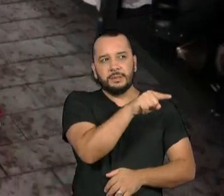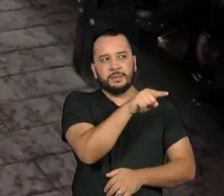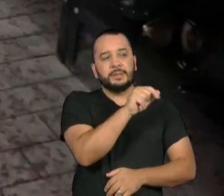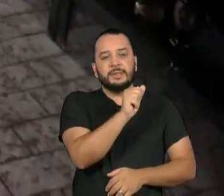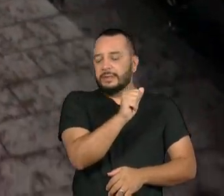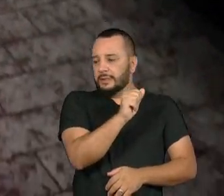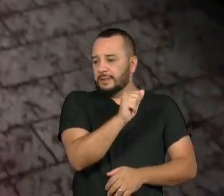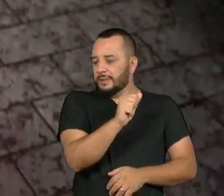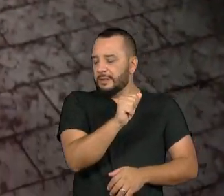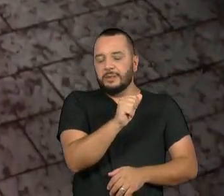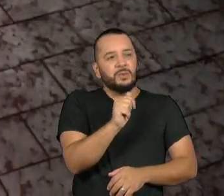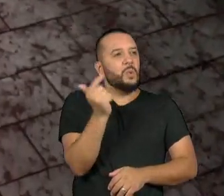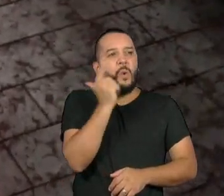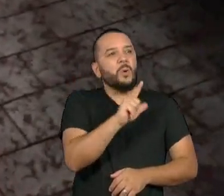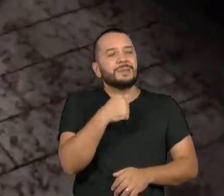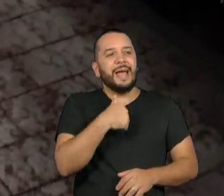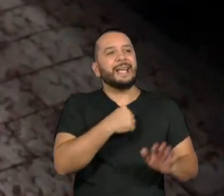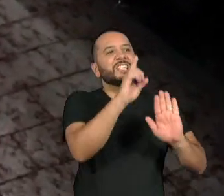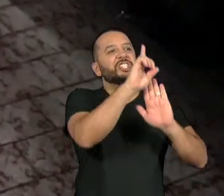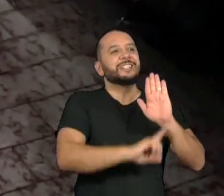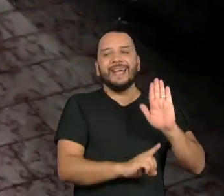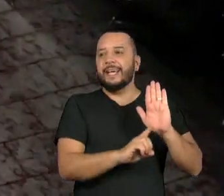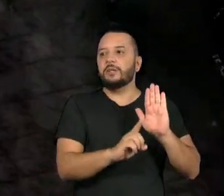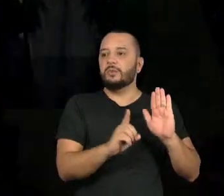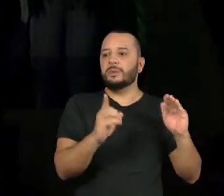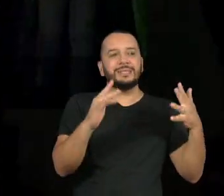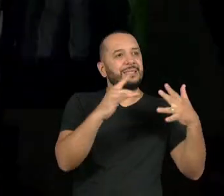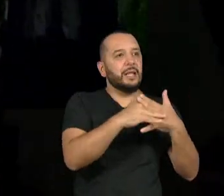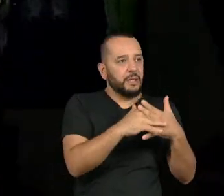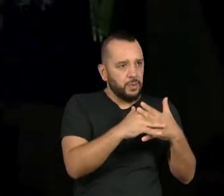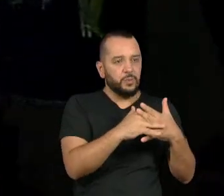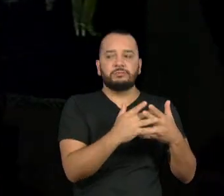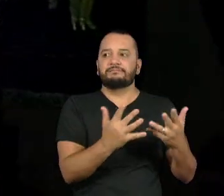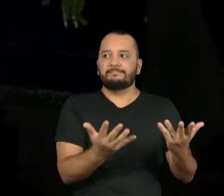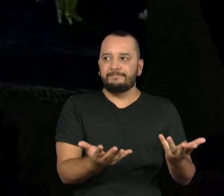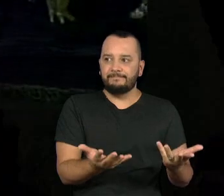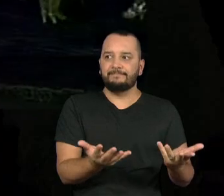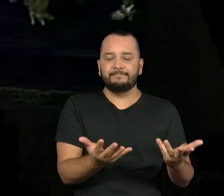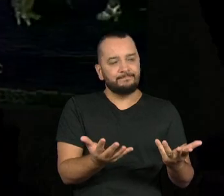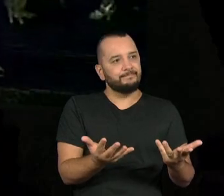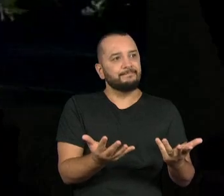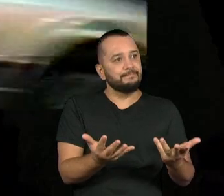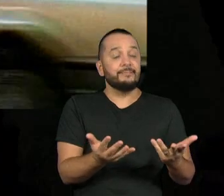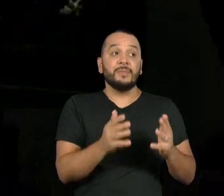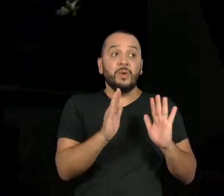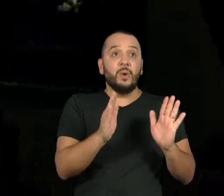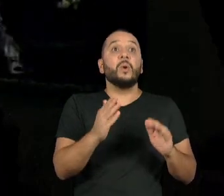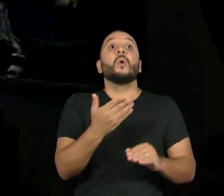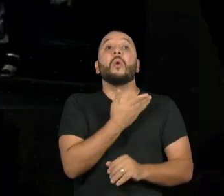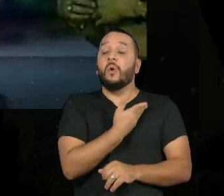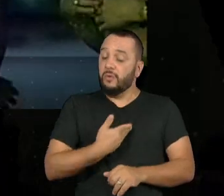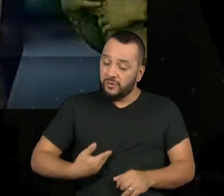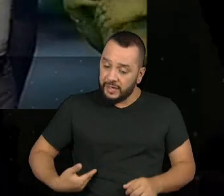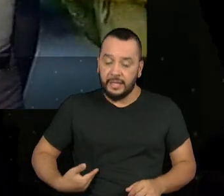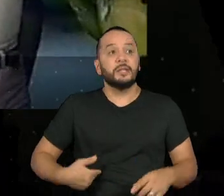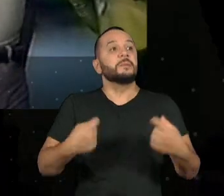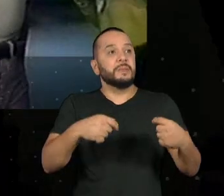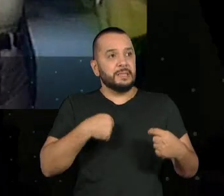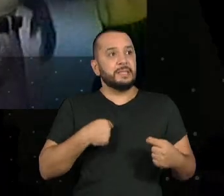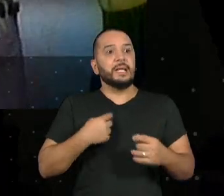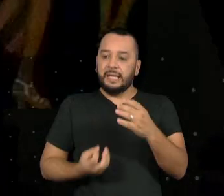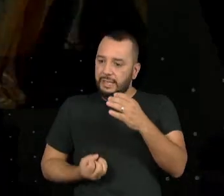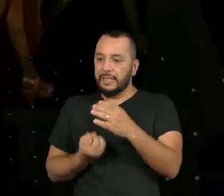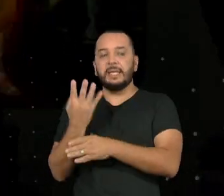direito, enquanto cidadã, enquanto cidadão, o Estado tem que promover políticas